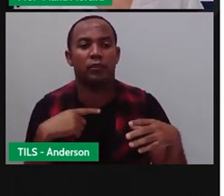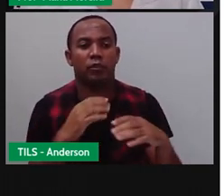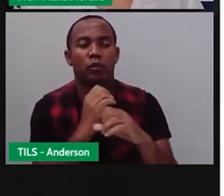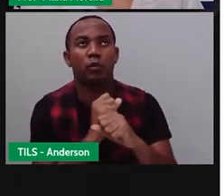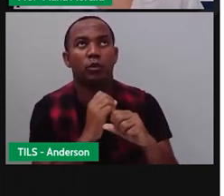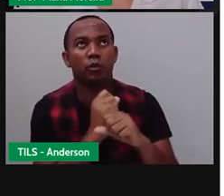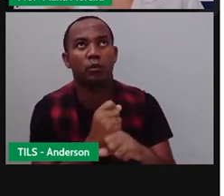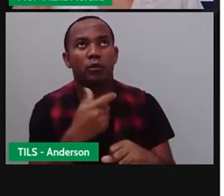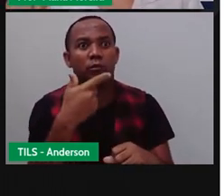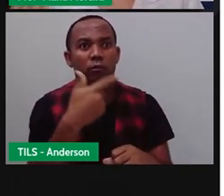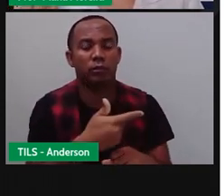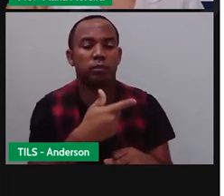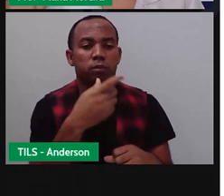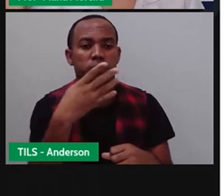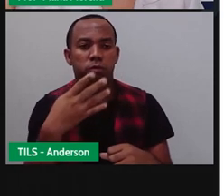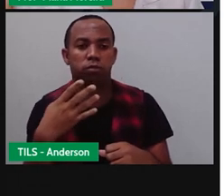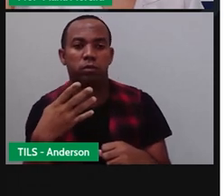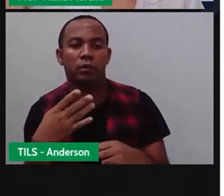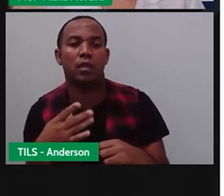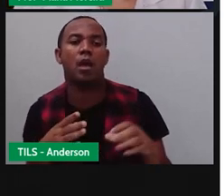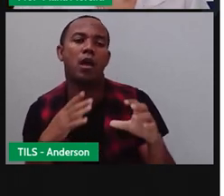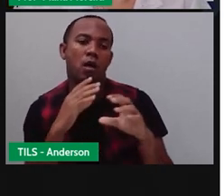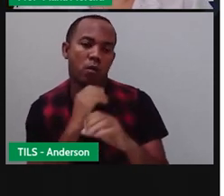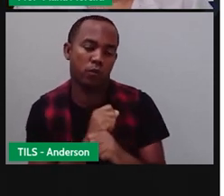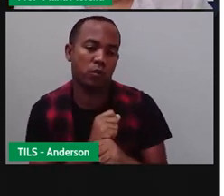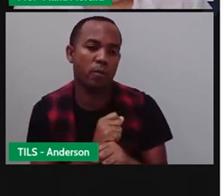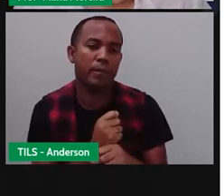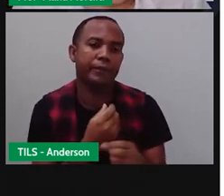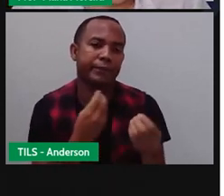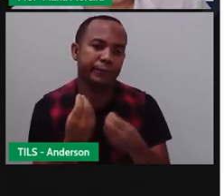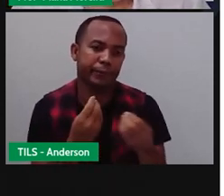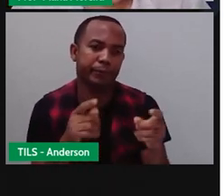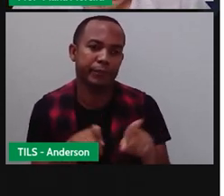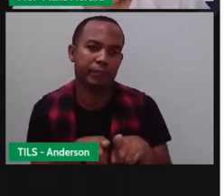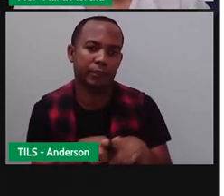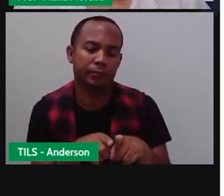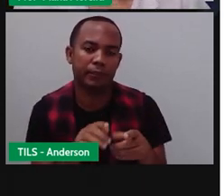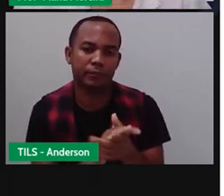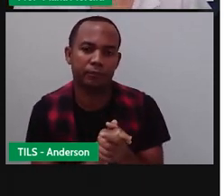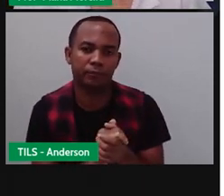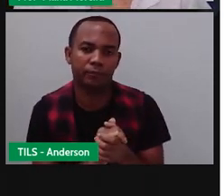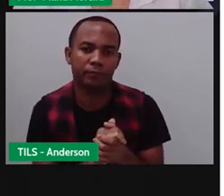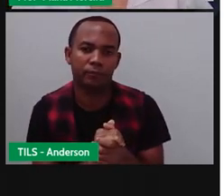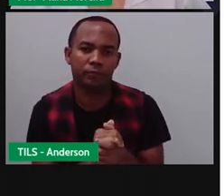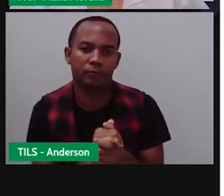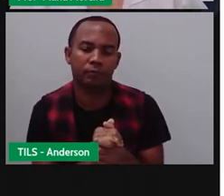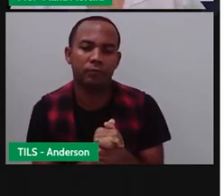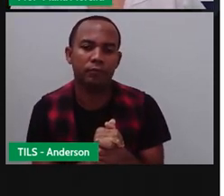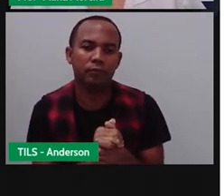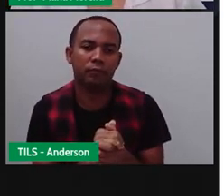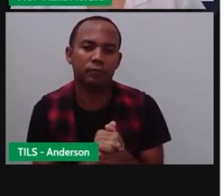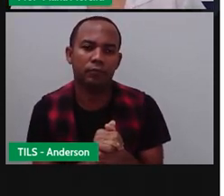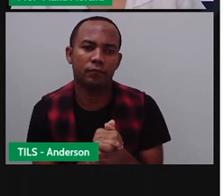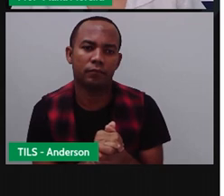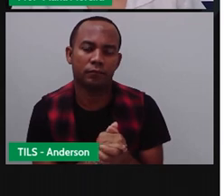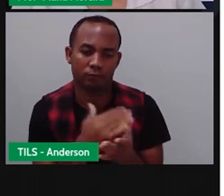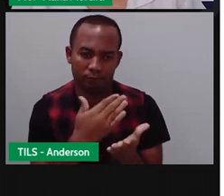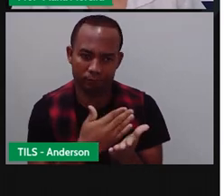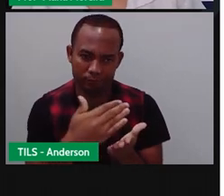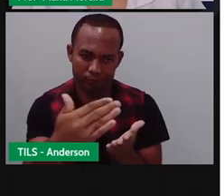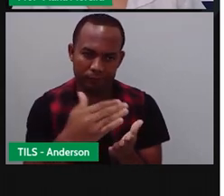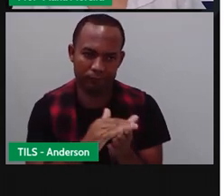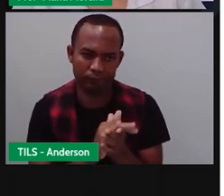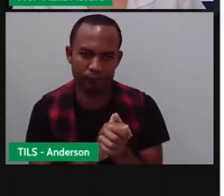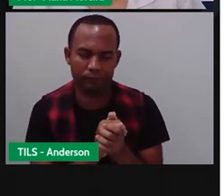Doze. E aí vocês irão construir a situação problema de vocês, certo? Vamos seguindo aqui para o próximo